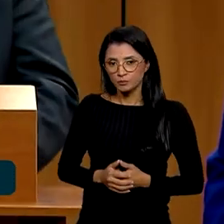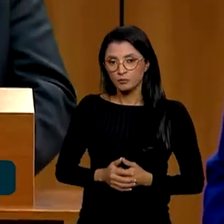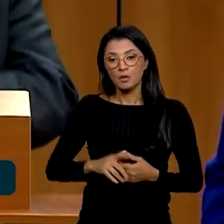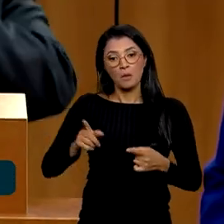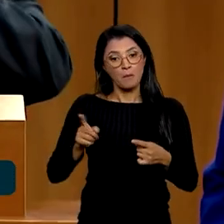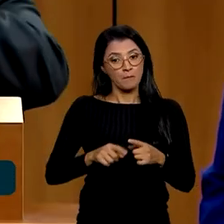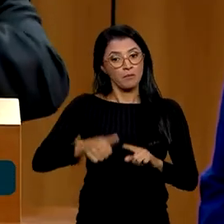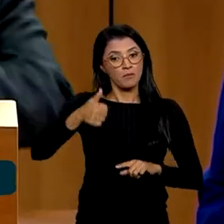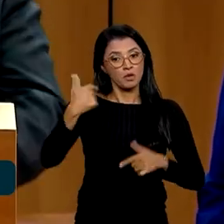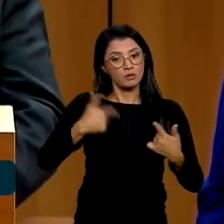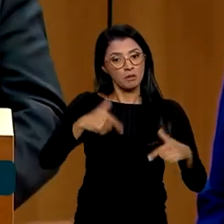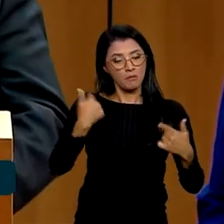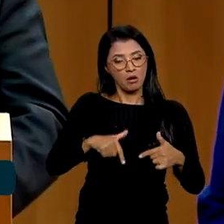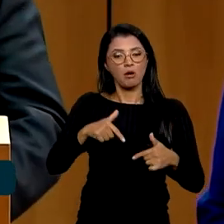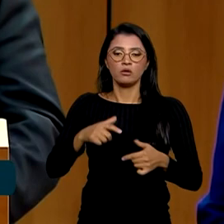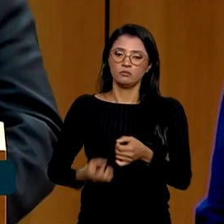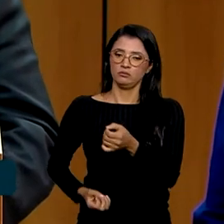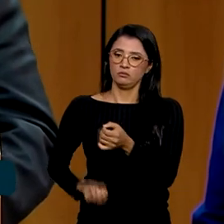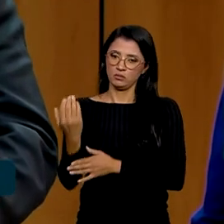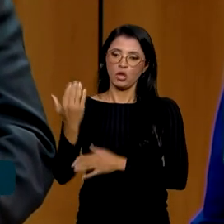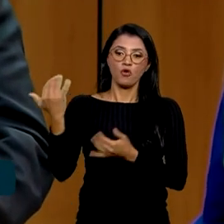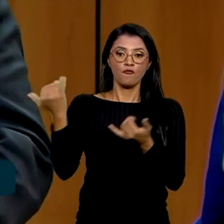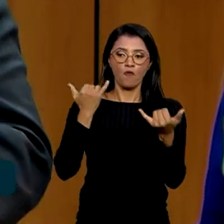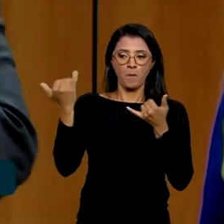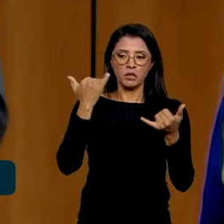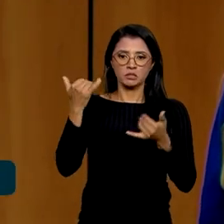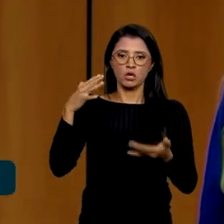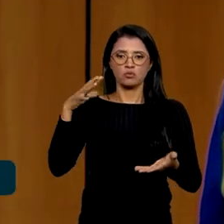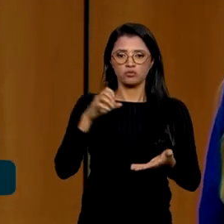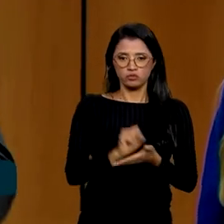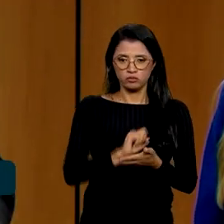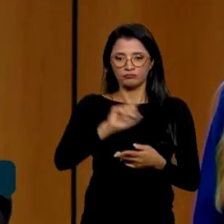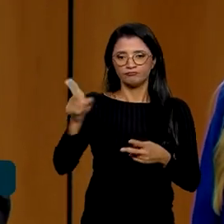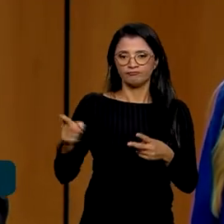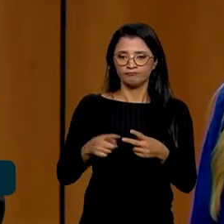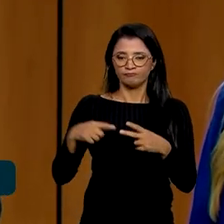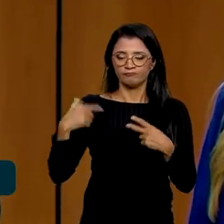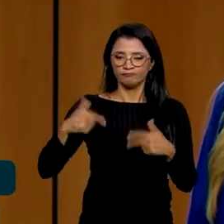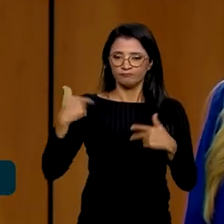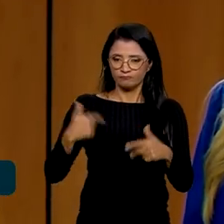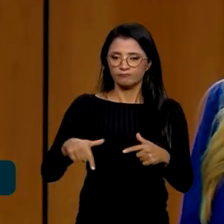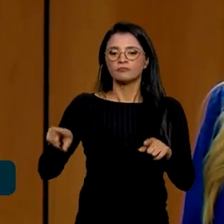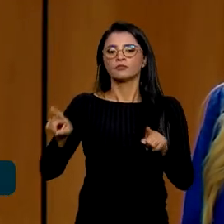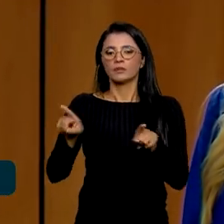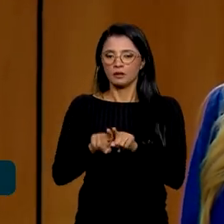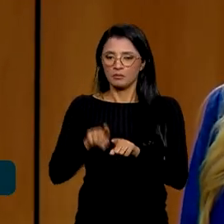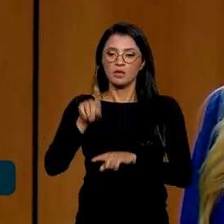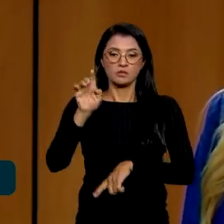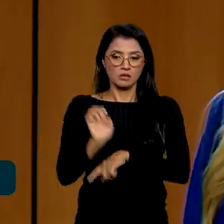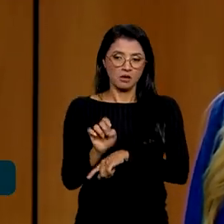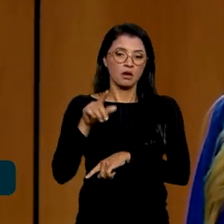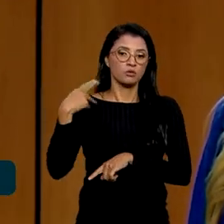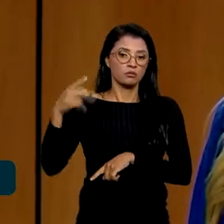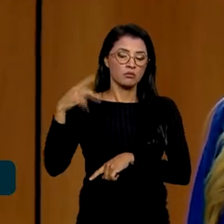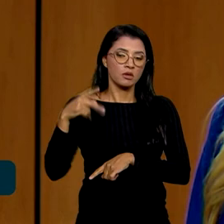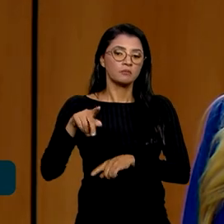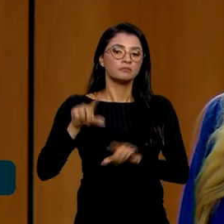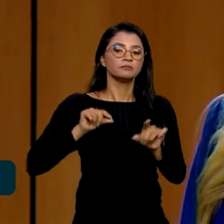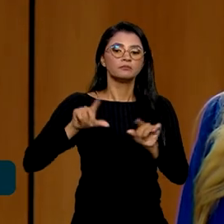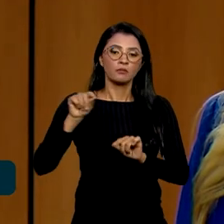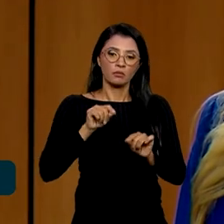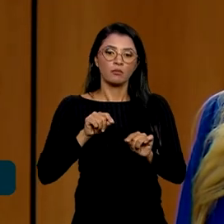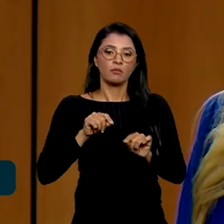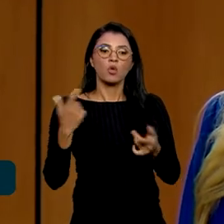trabalho é de consolidação de dados. O segundo trabalho também com os estados é de definição de